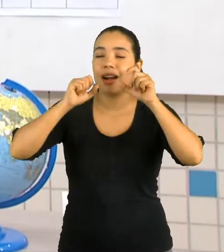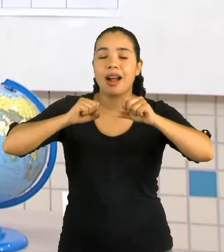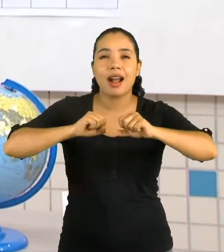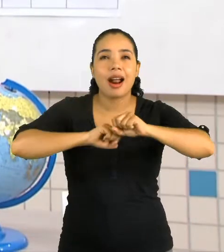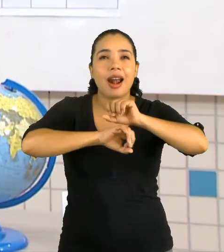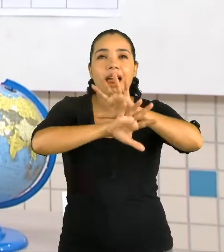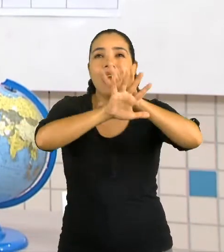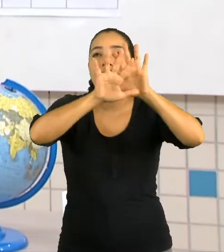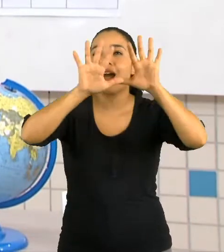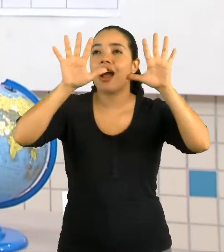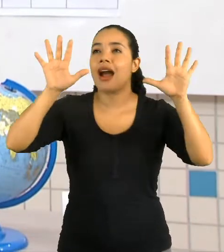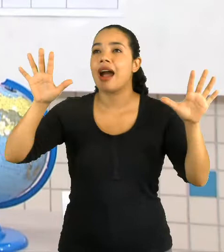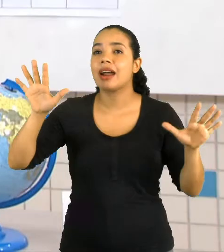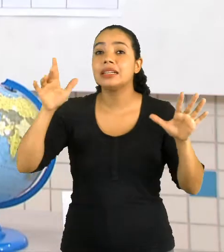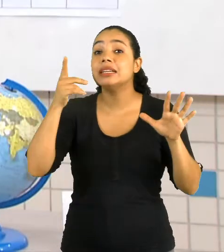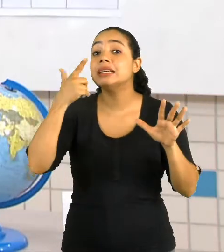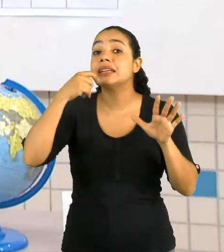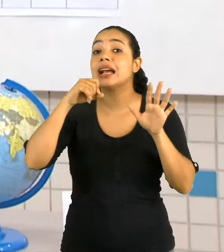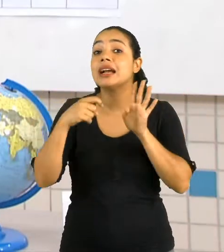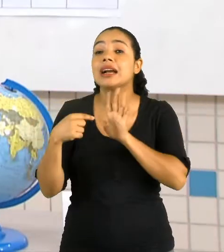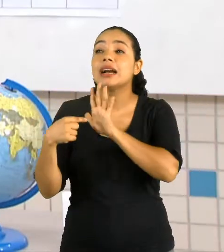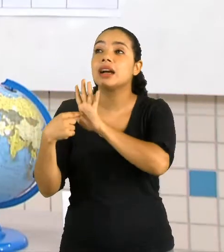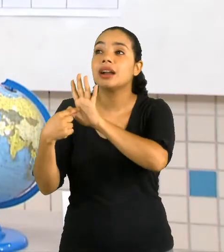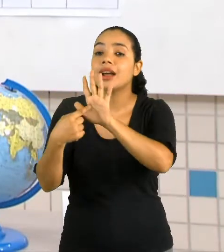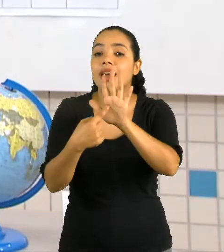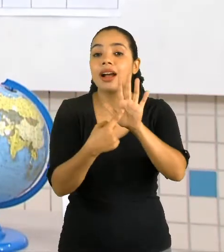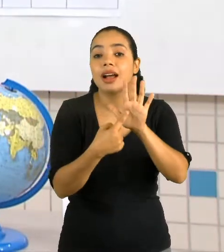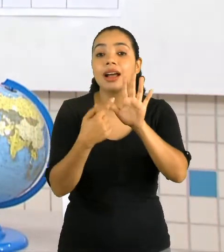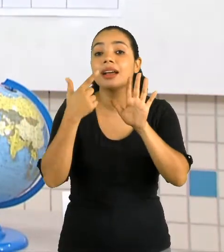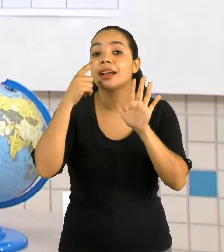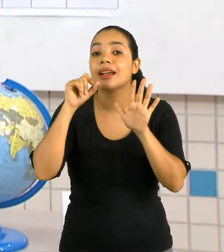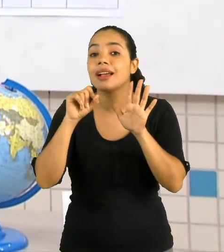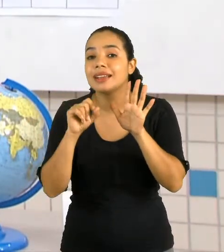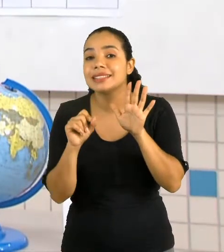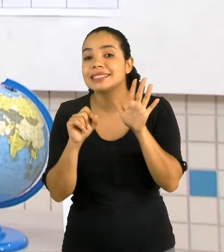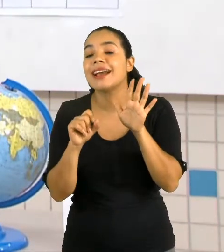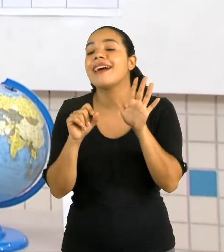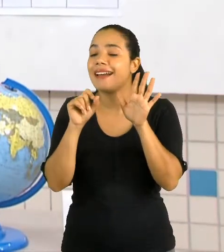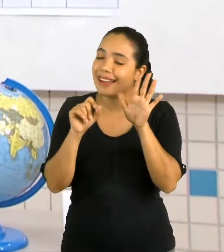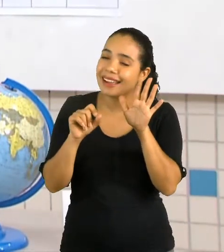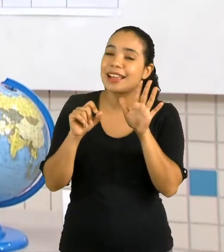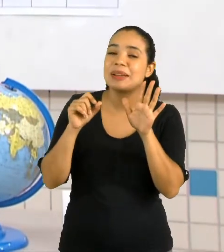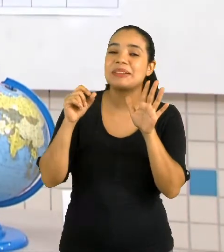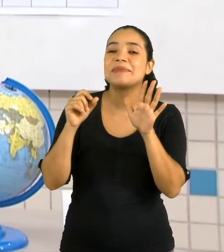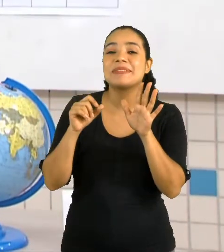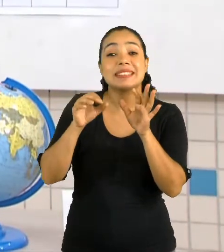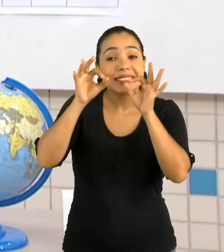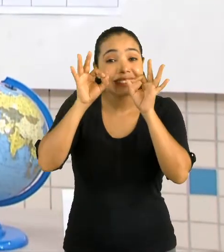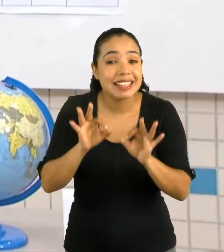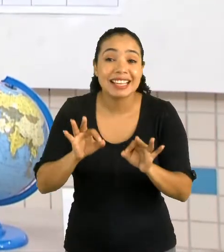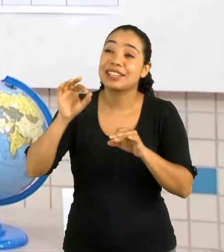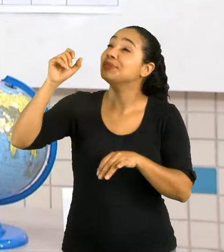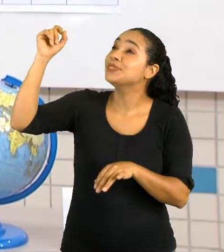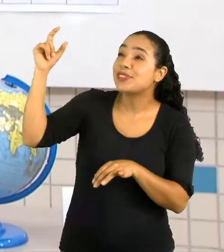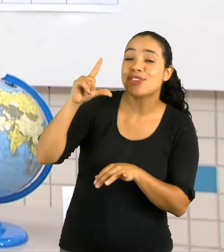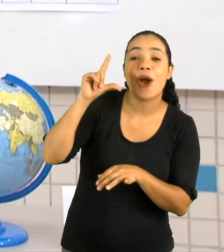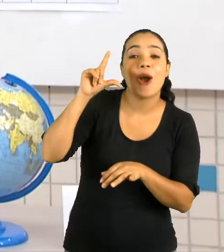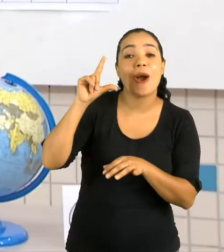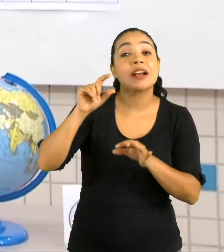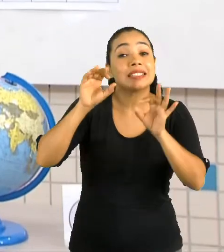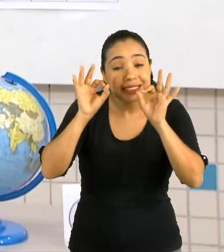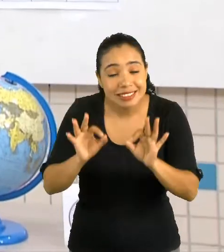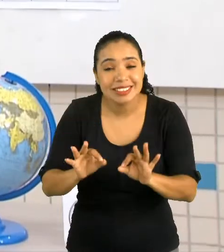E quem aparece é o? Isso! Muito bem! O sol! Isso